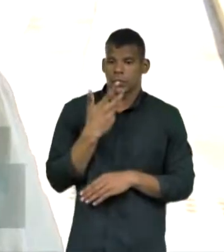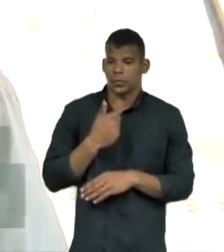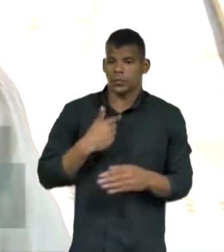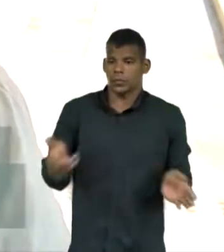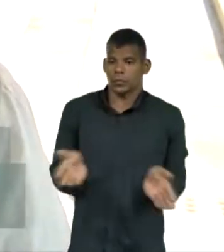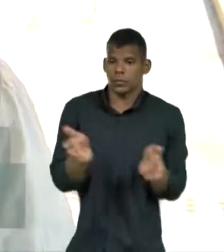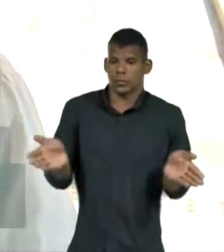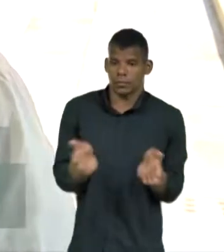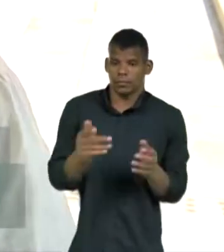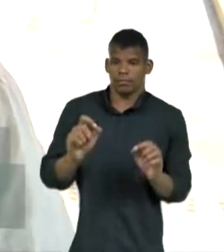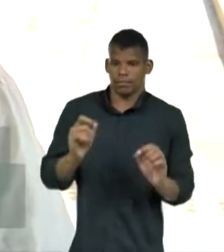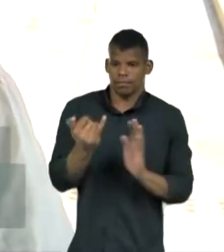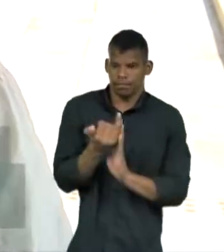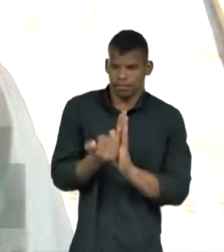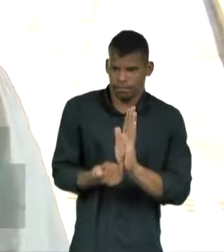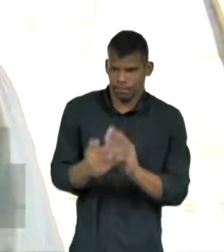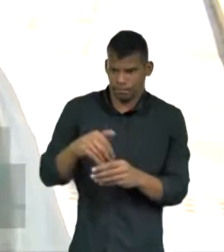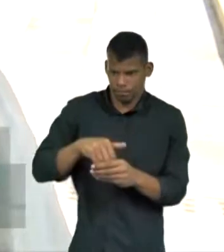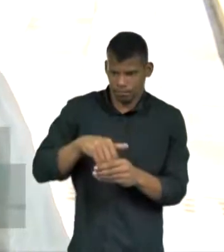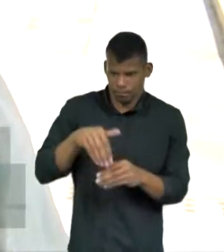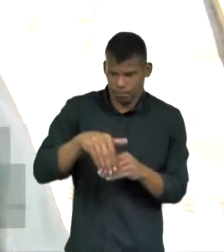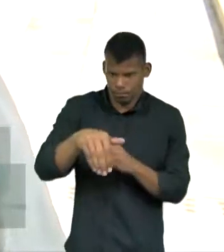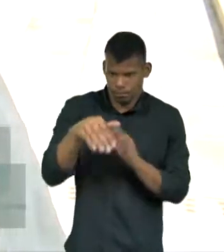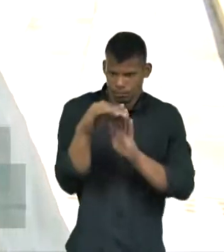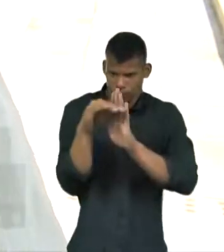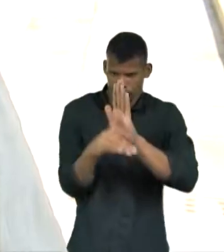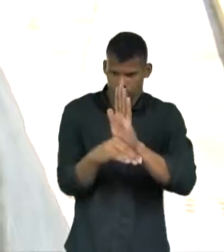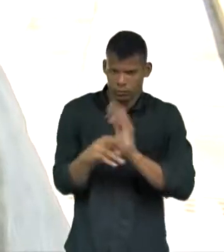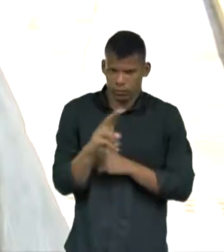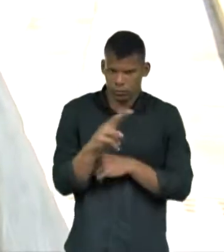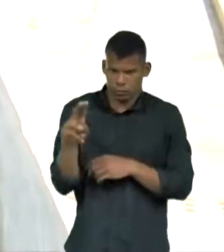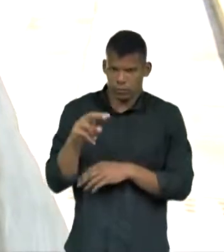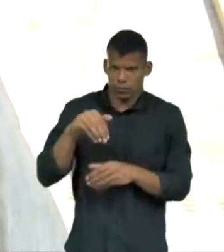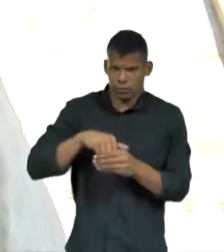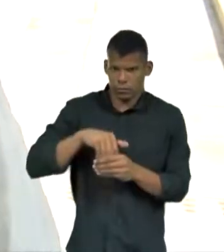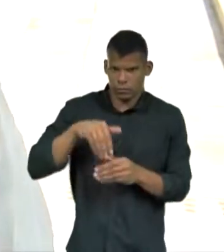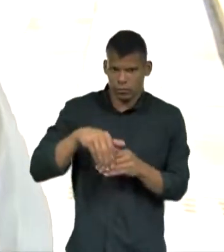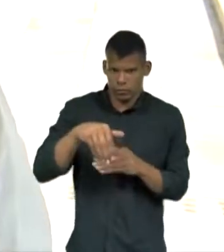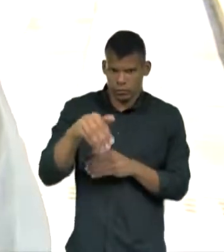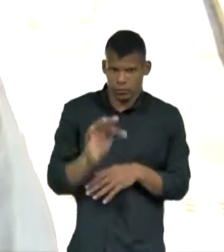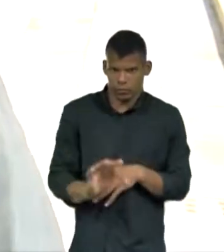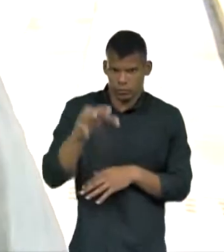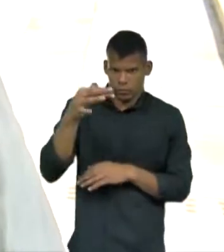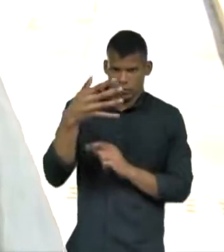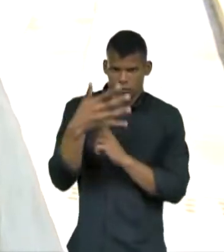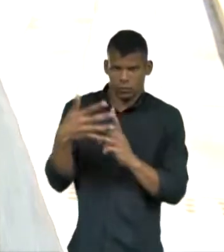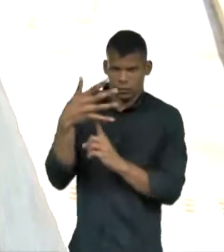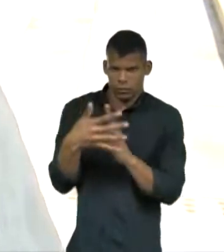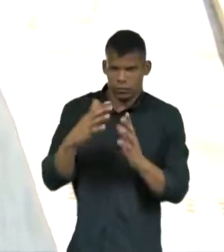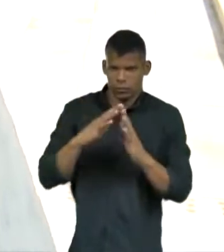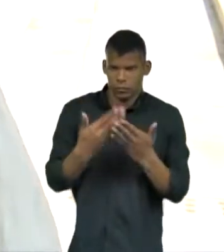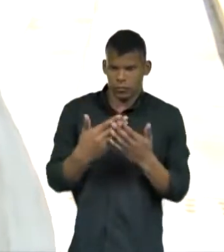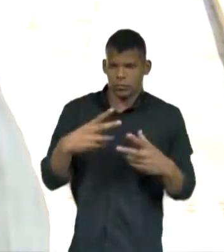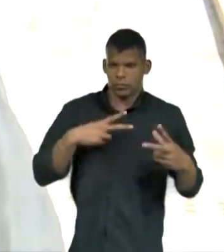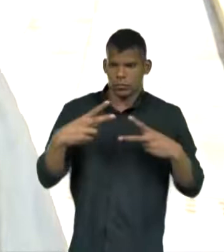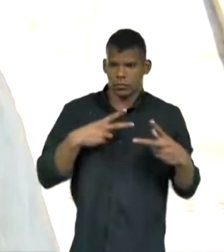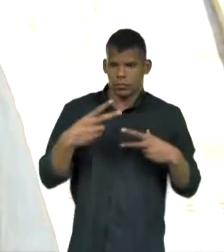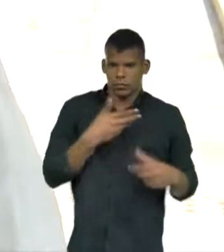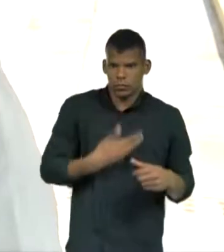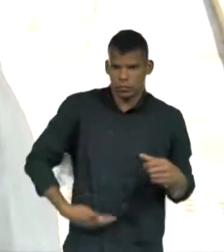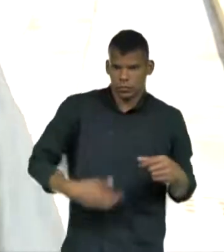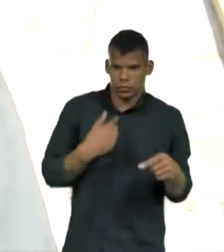o alistamento eleitoral. Nós temos um programa chamado Eleitor do Futuro e realizamos palestras em todas as escolas públicas e particulares que